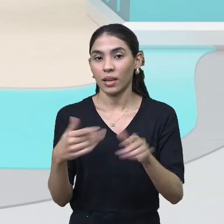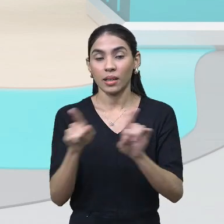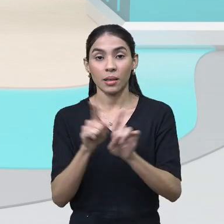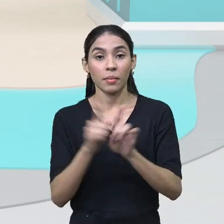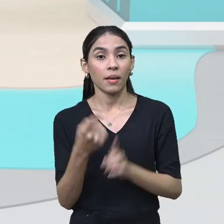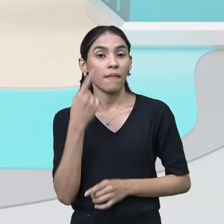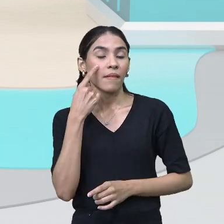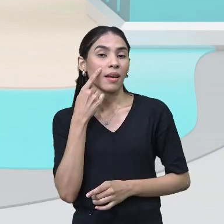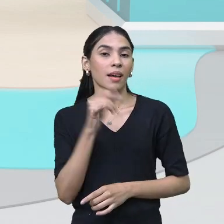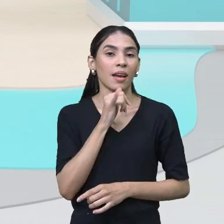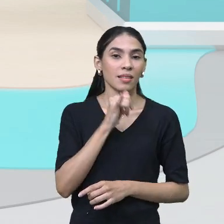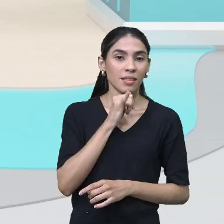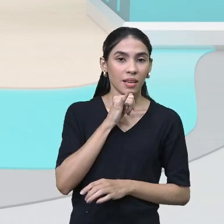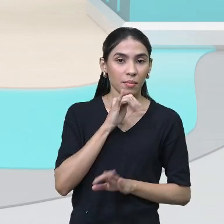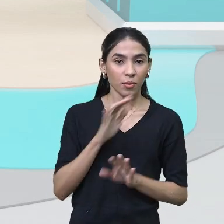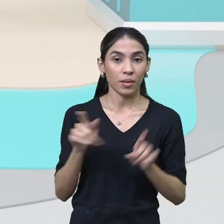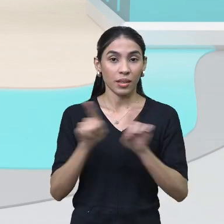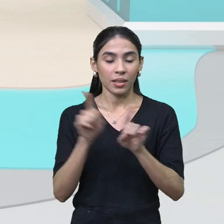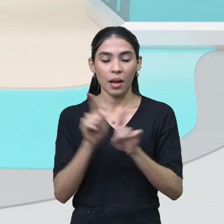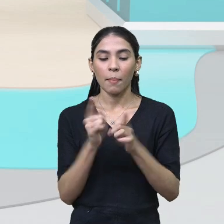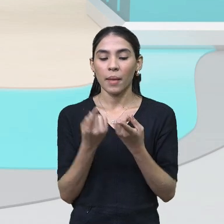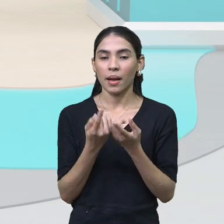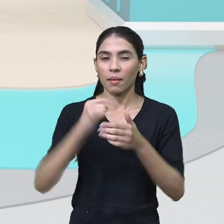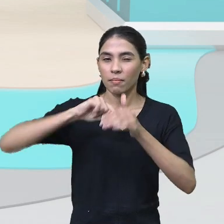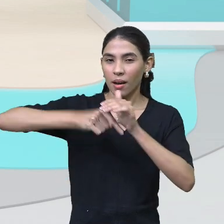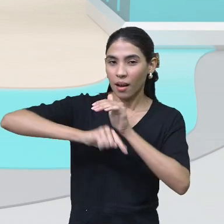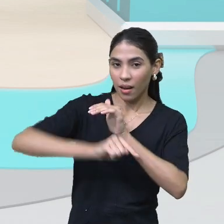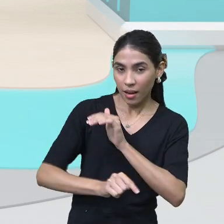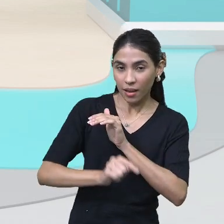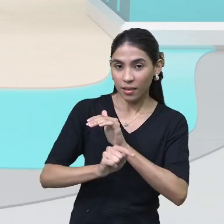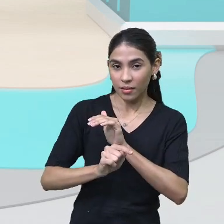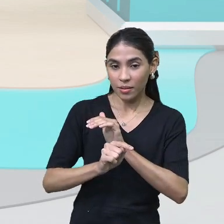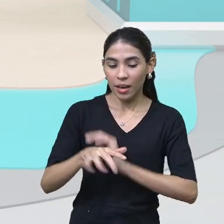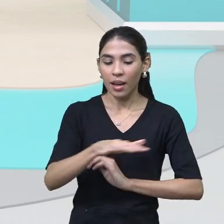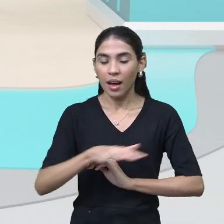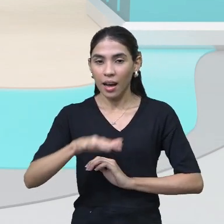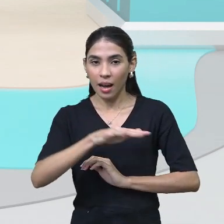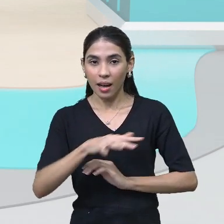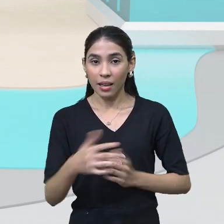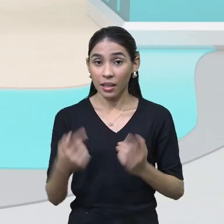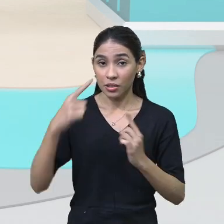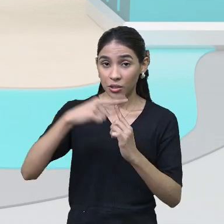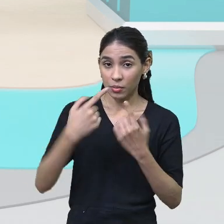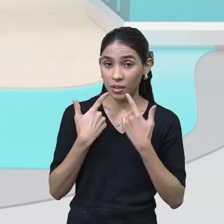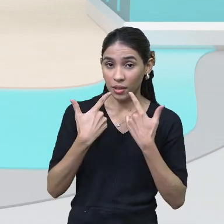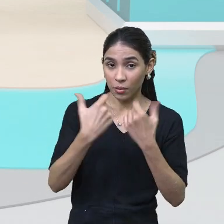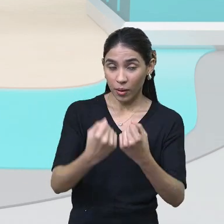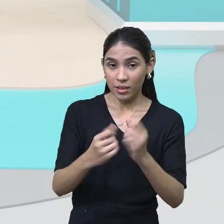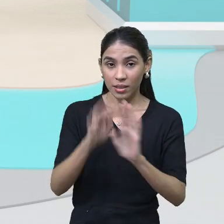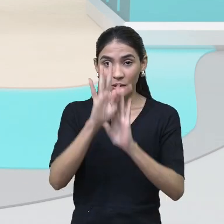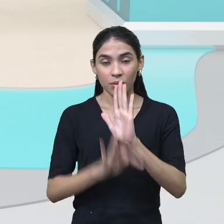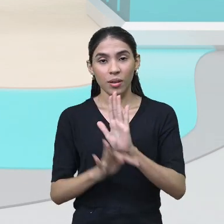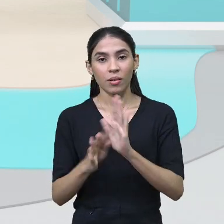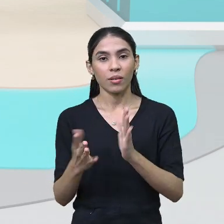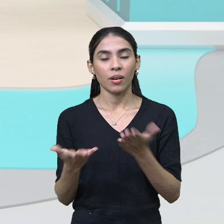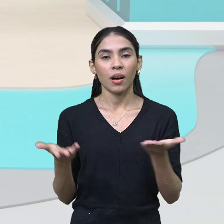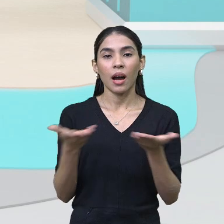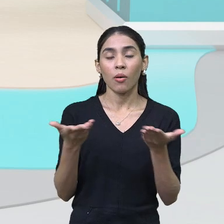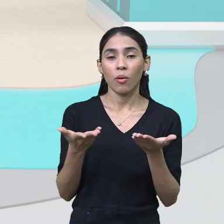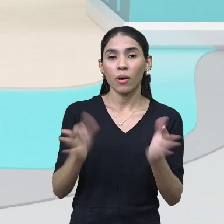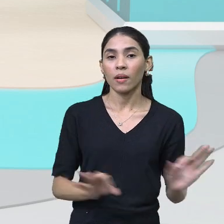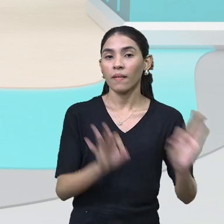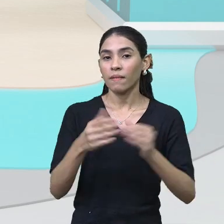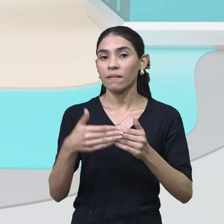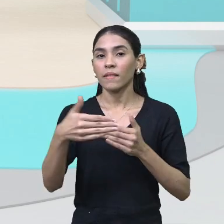exemplos, a explorar mais sobre esse campo da linguagem textual, nós vamos ver aí